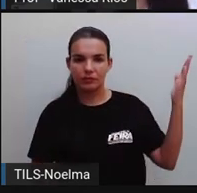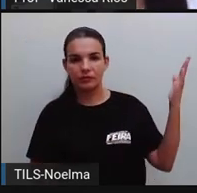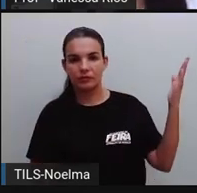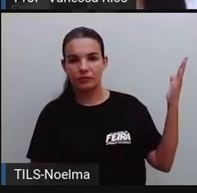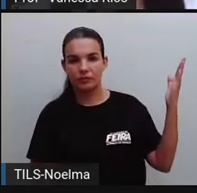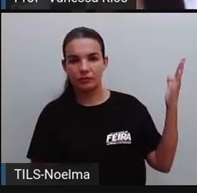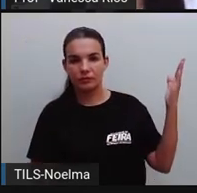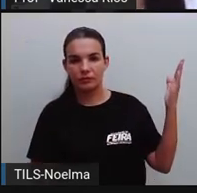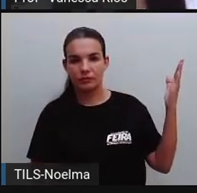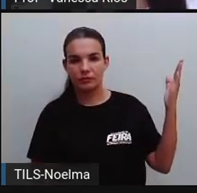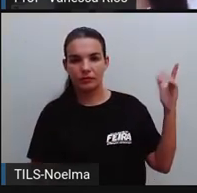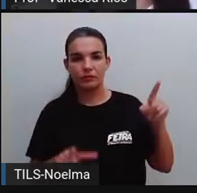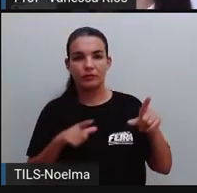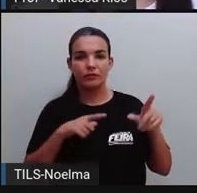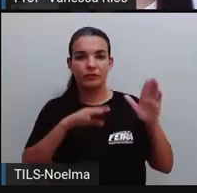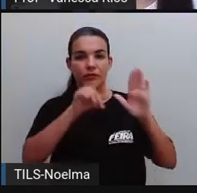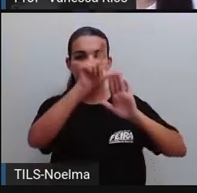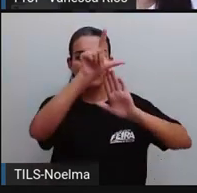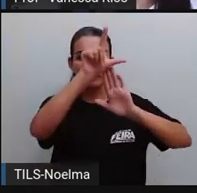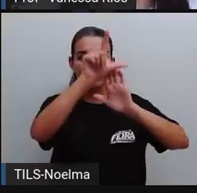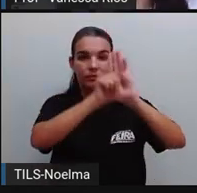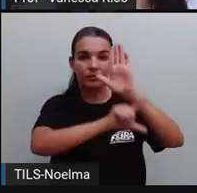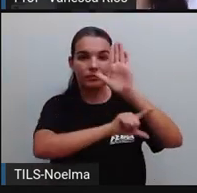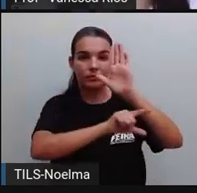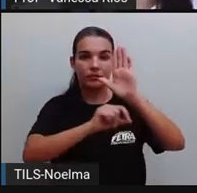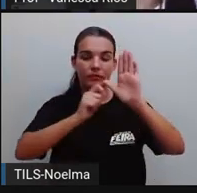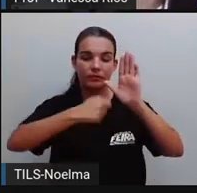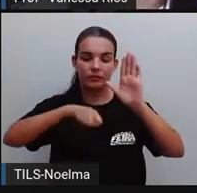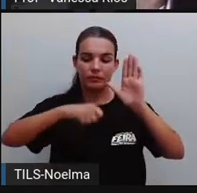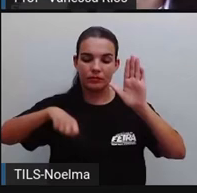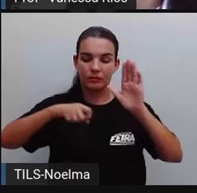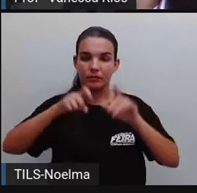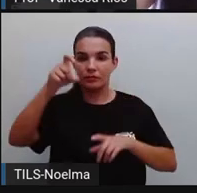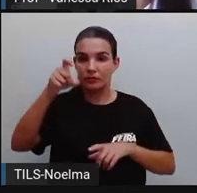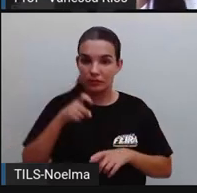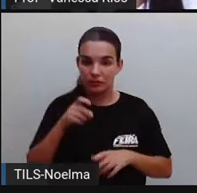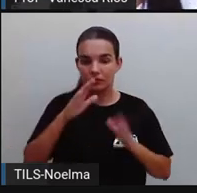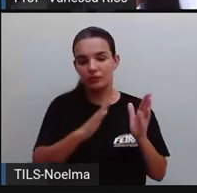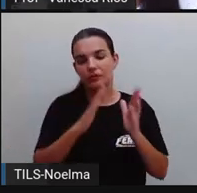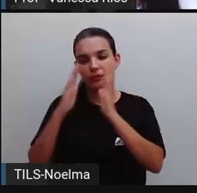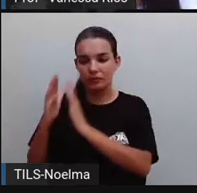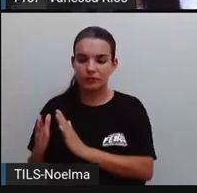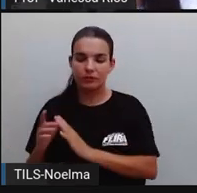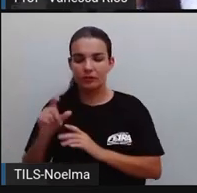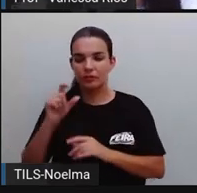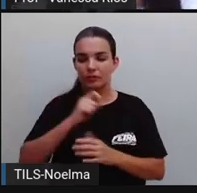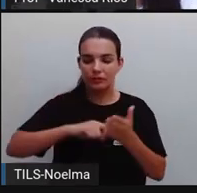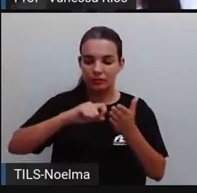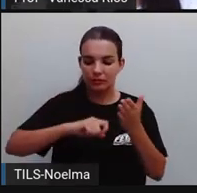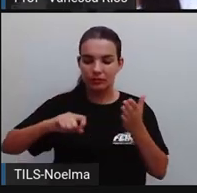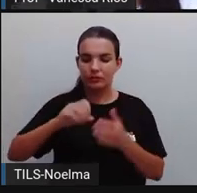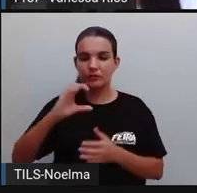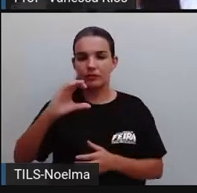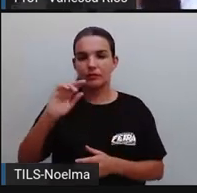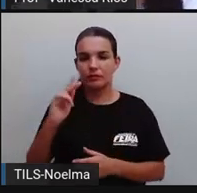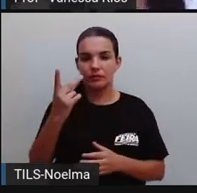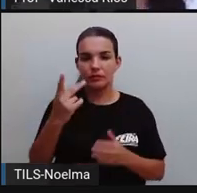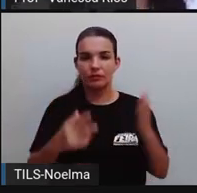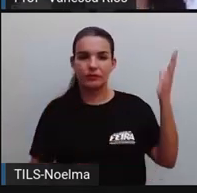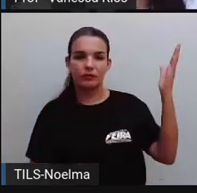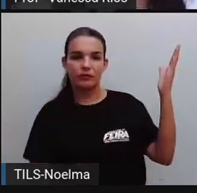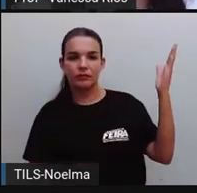E a pró tem aí uma lista de palavras, né, que se escreve com X e do outro lado que escreve-se com CH.